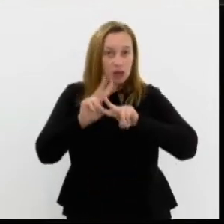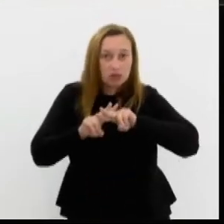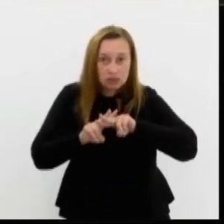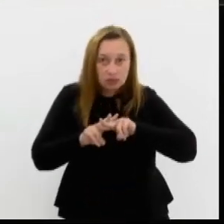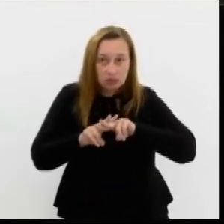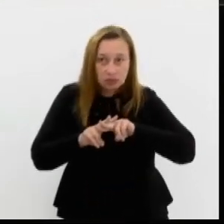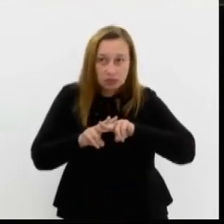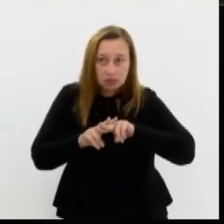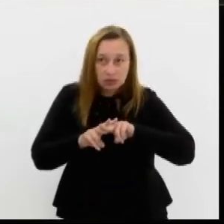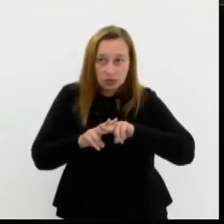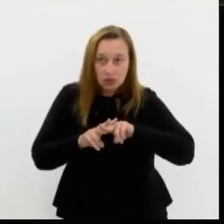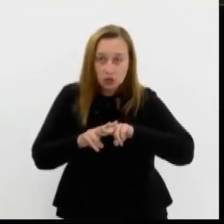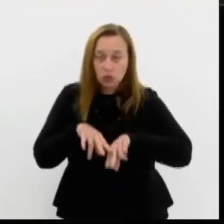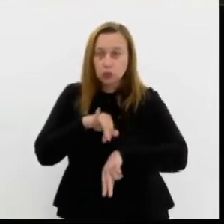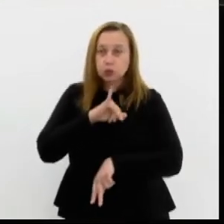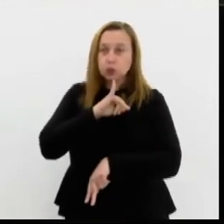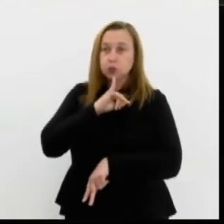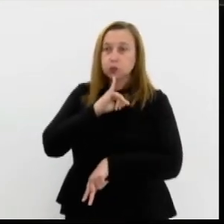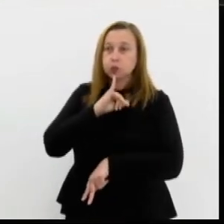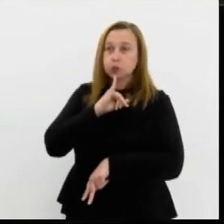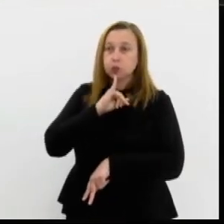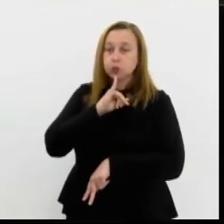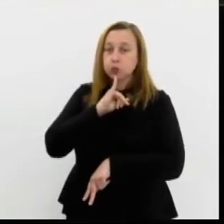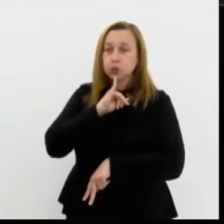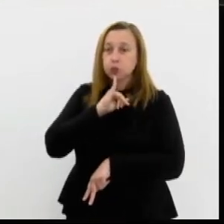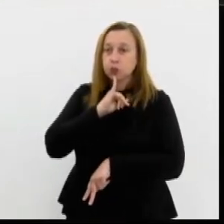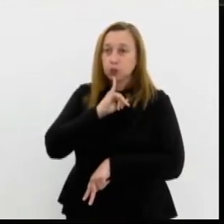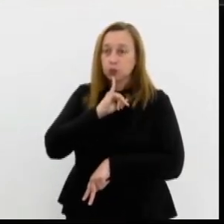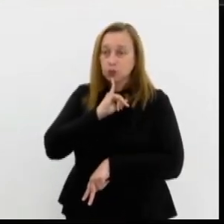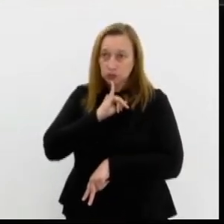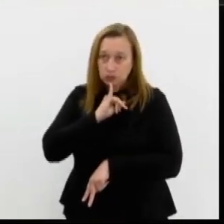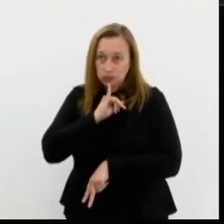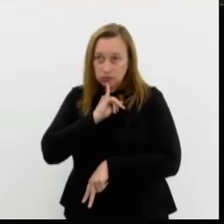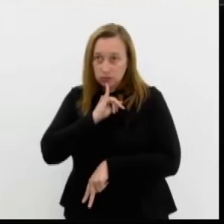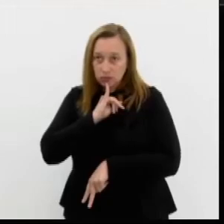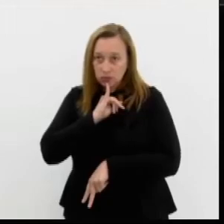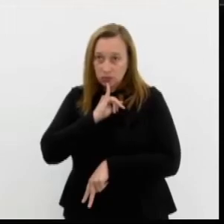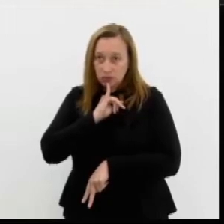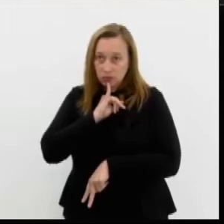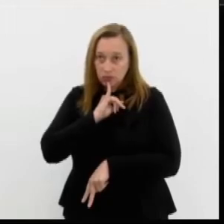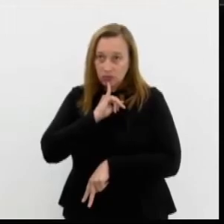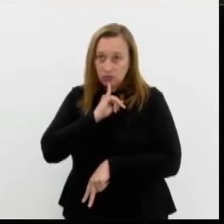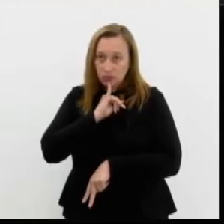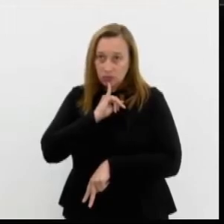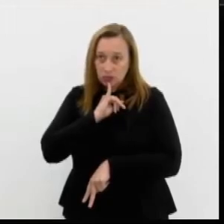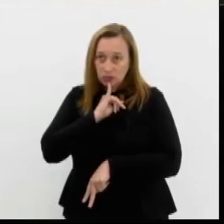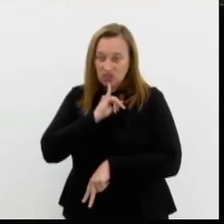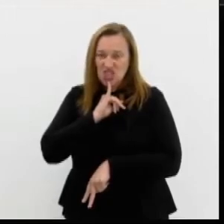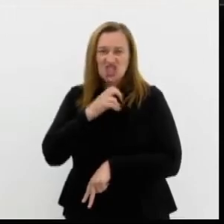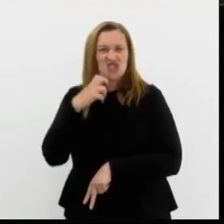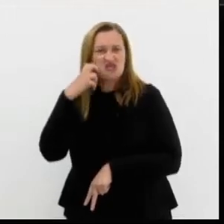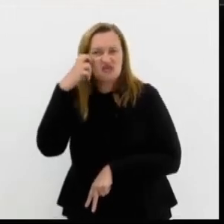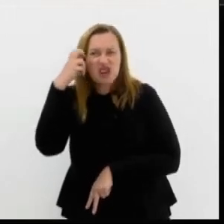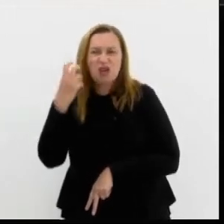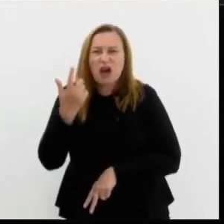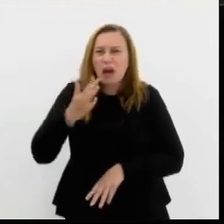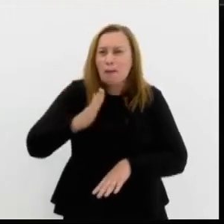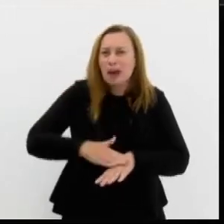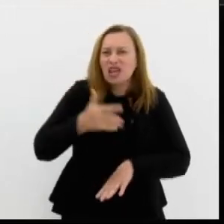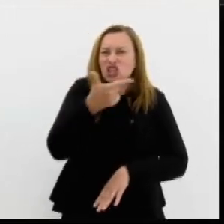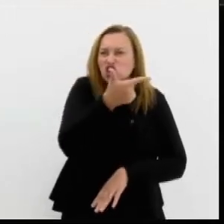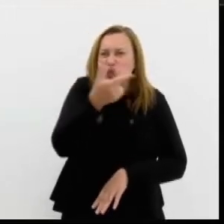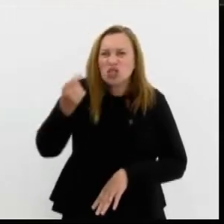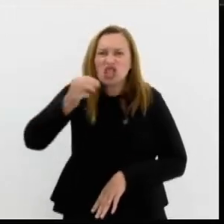infelizmente, desgraçadamente, ele ousou envergonhar mais de 200